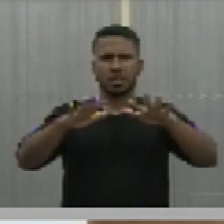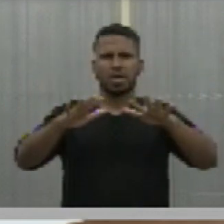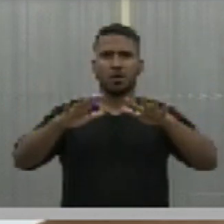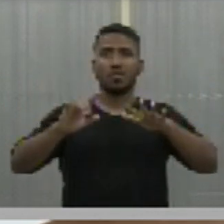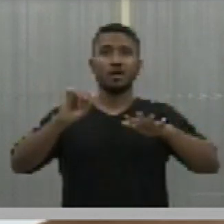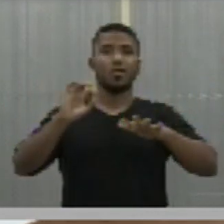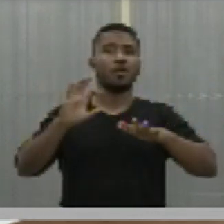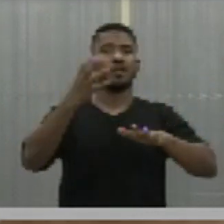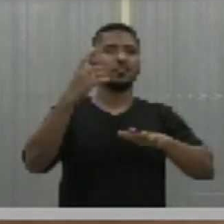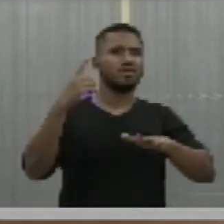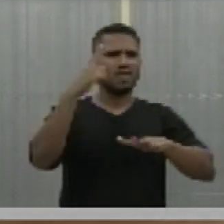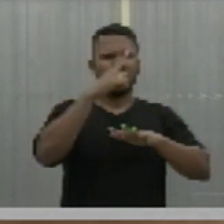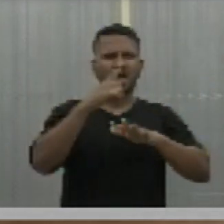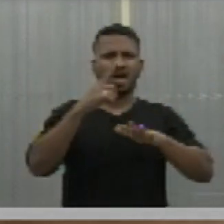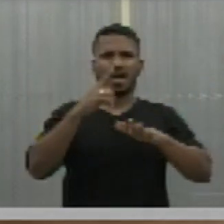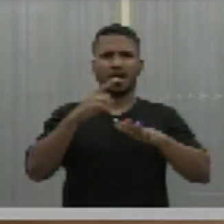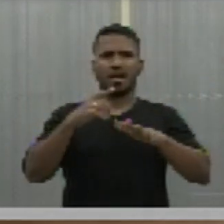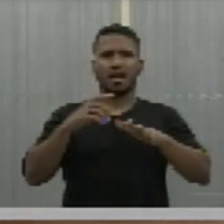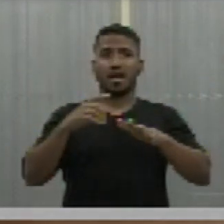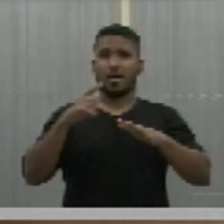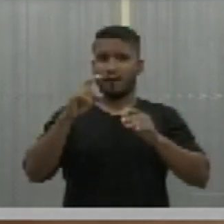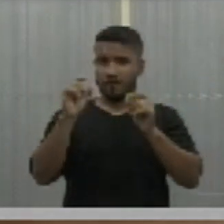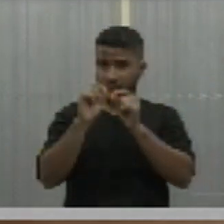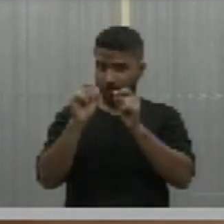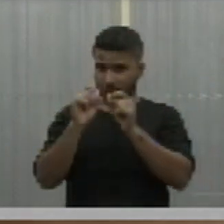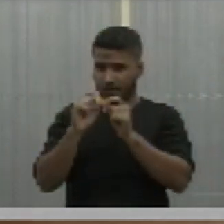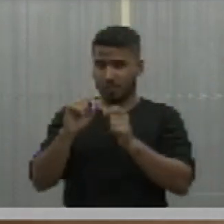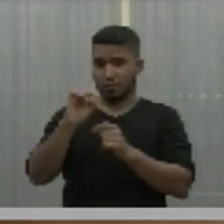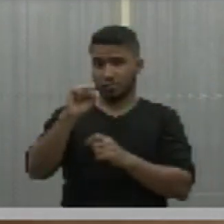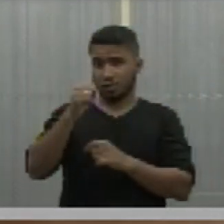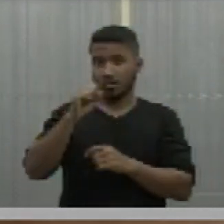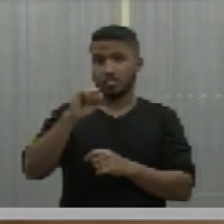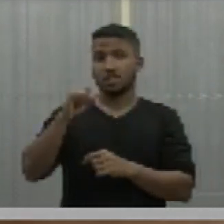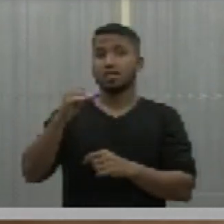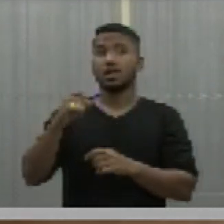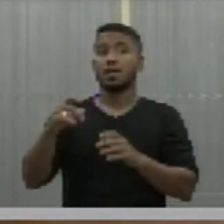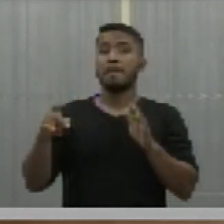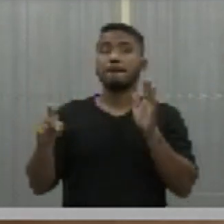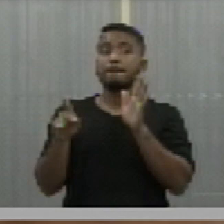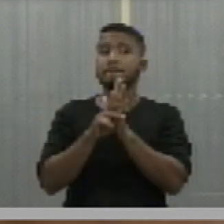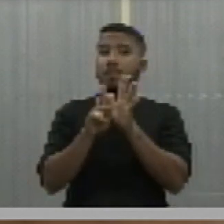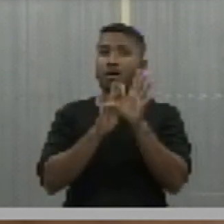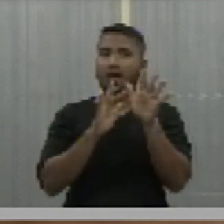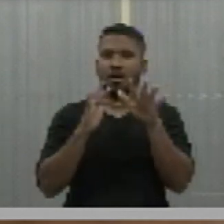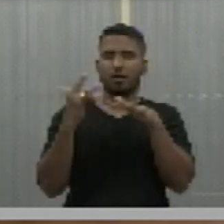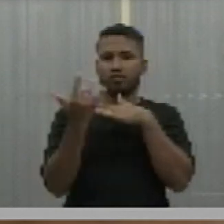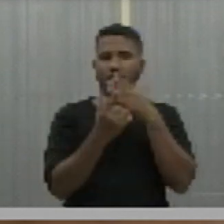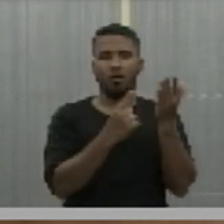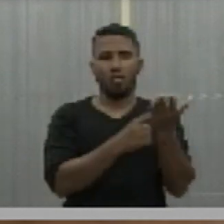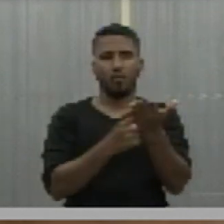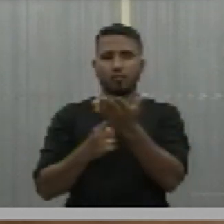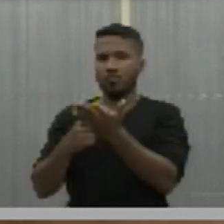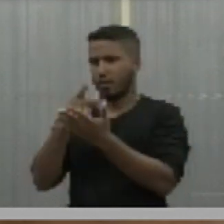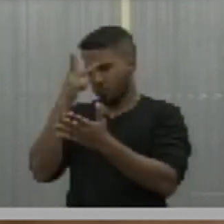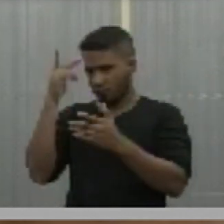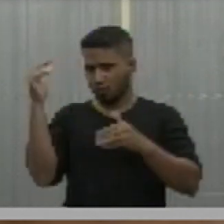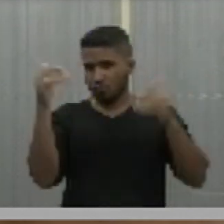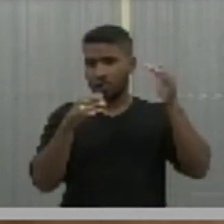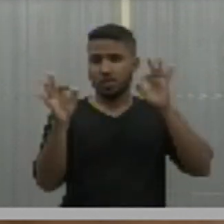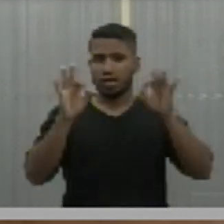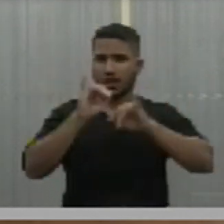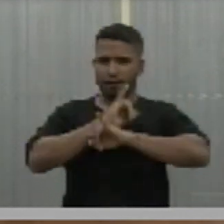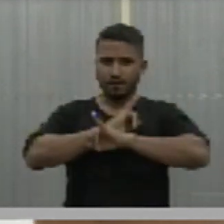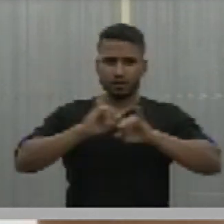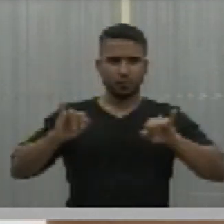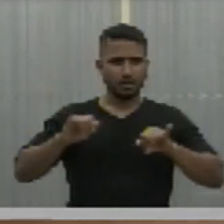Estado democrático de direito, aquilo foi feito através das redes sociais e que ninguém avisou e